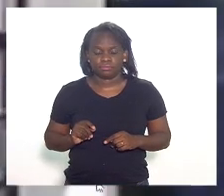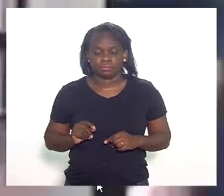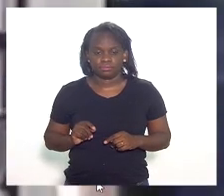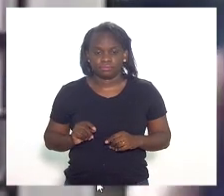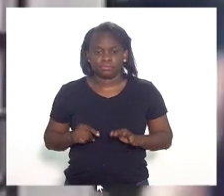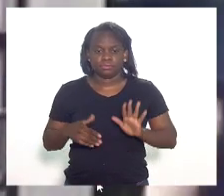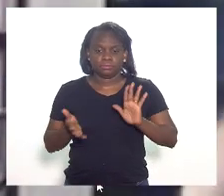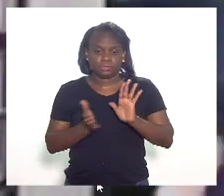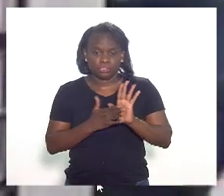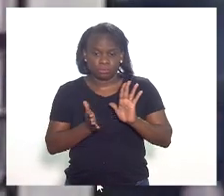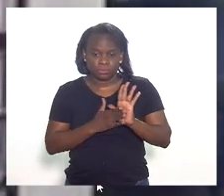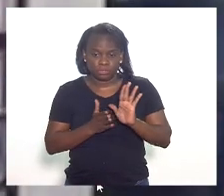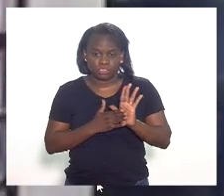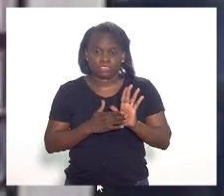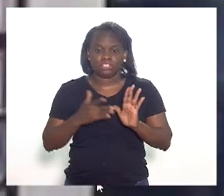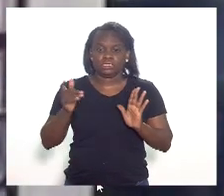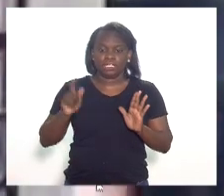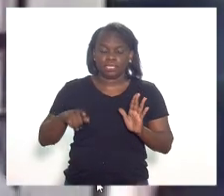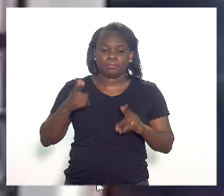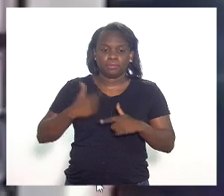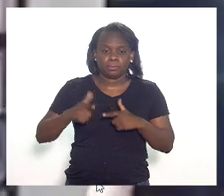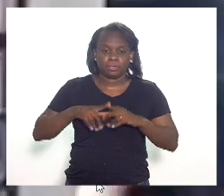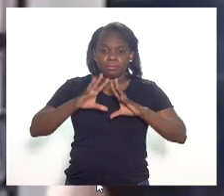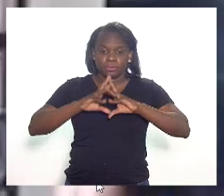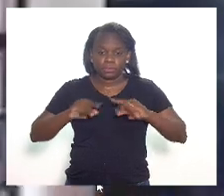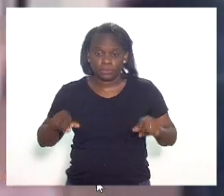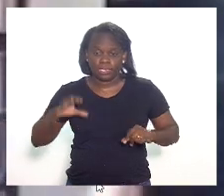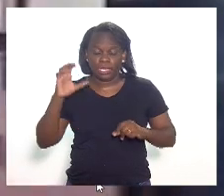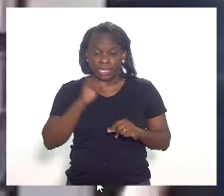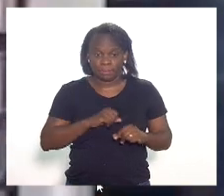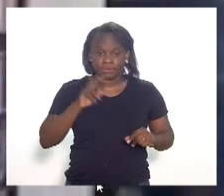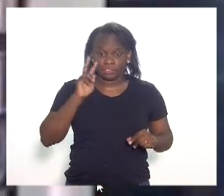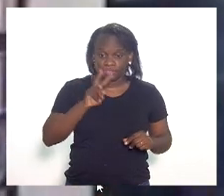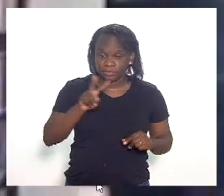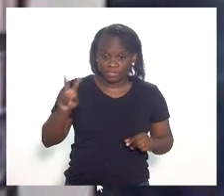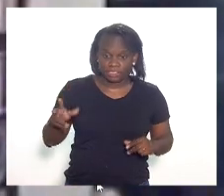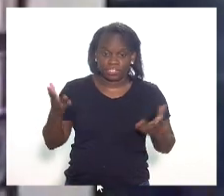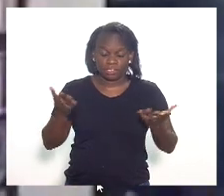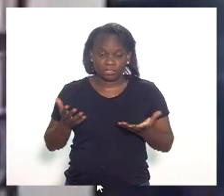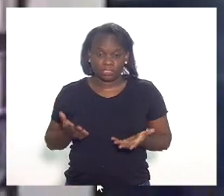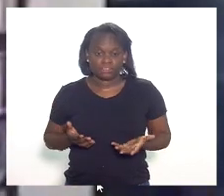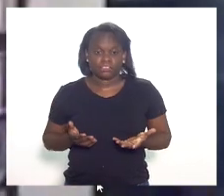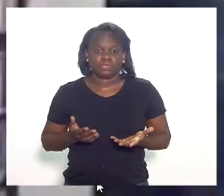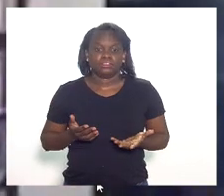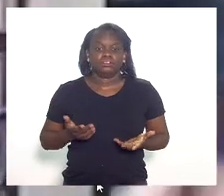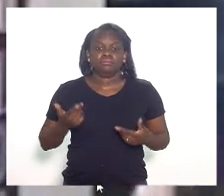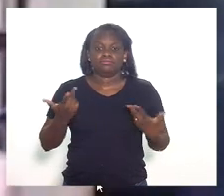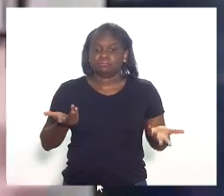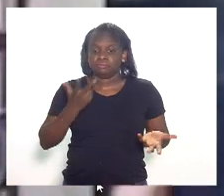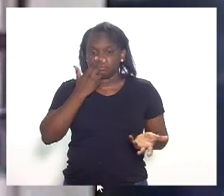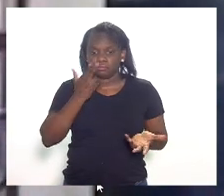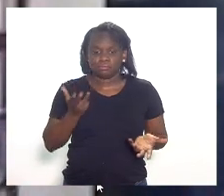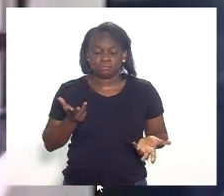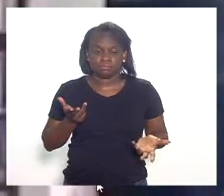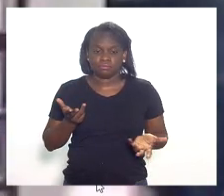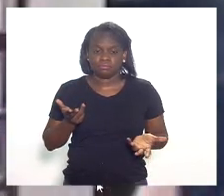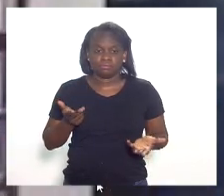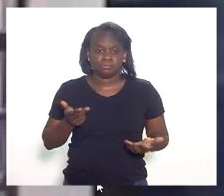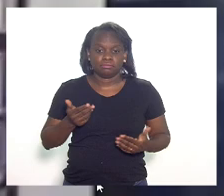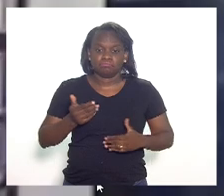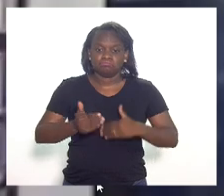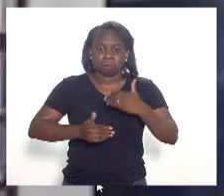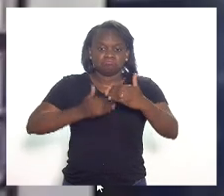propostas de soluções para os problemas que nós estamos vividos, elas simplesmente não